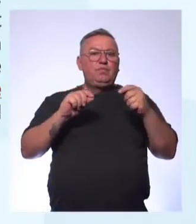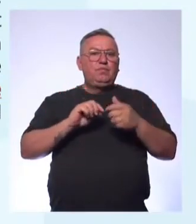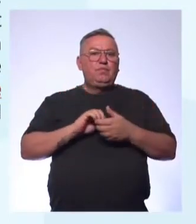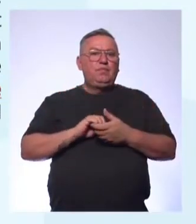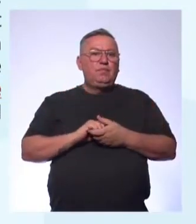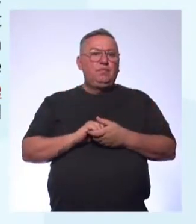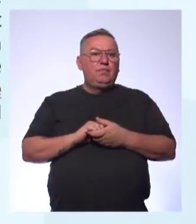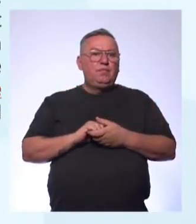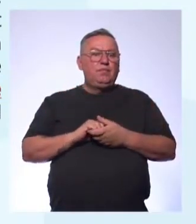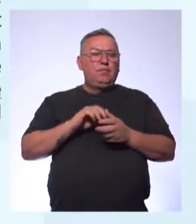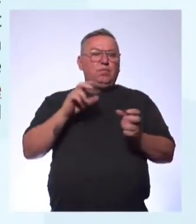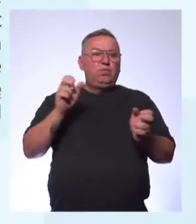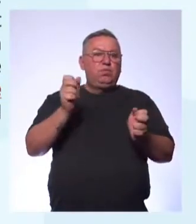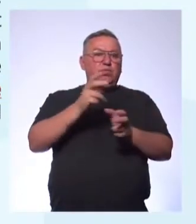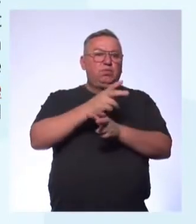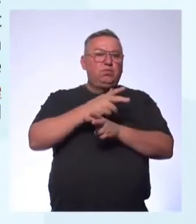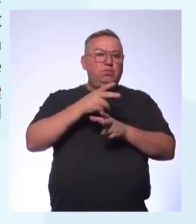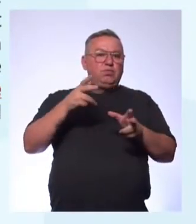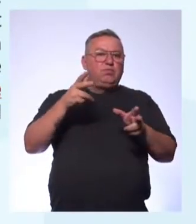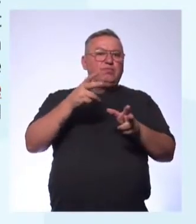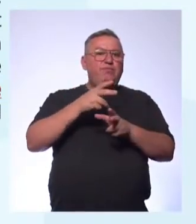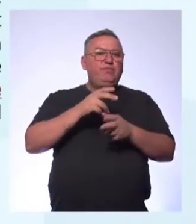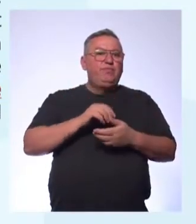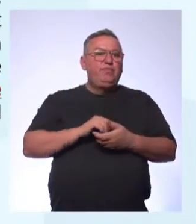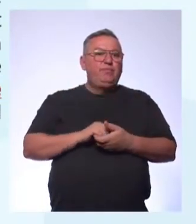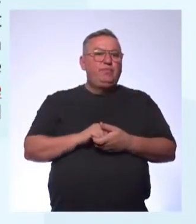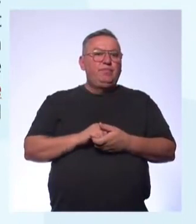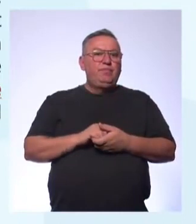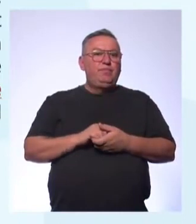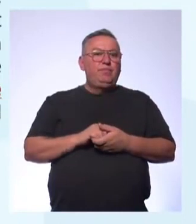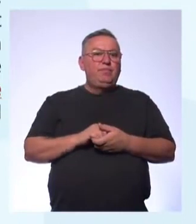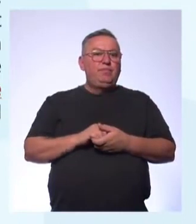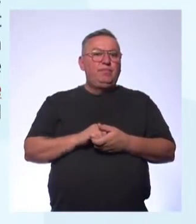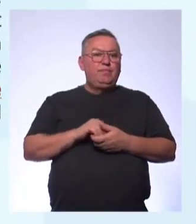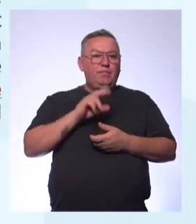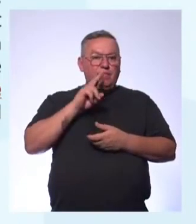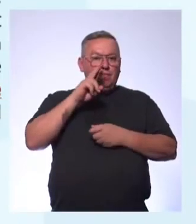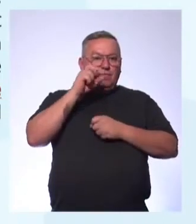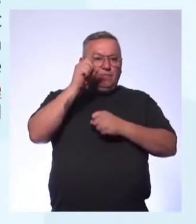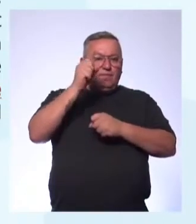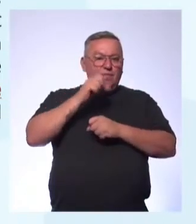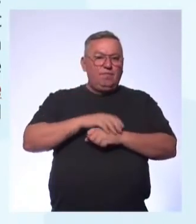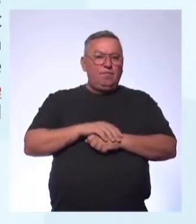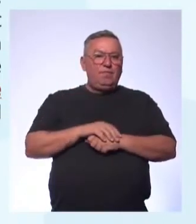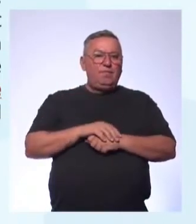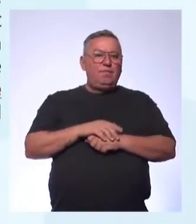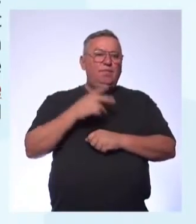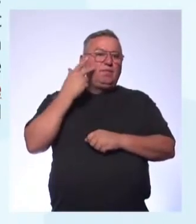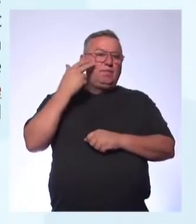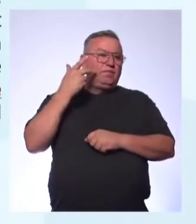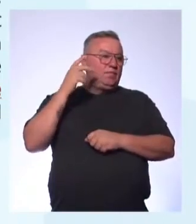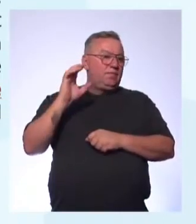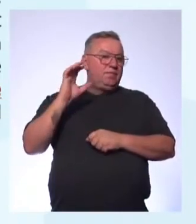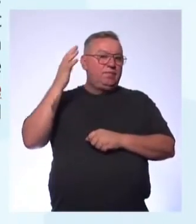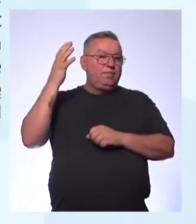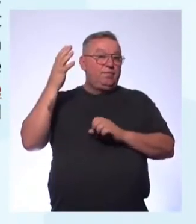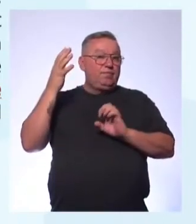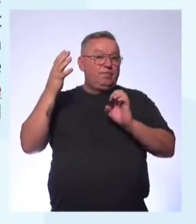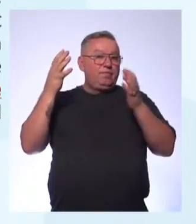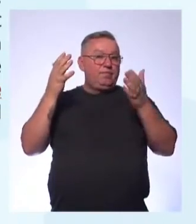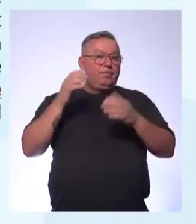Tornado Tornado Na quarta linha Intensity Intensidade Natural phenomena Fenômeno natural